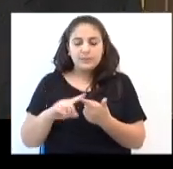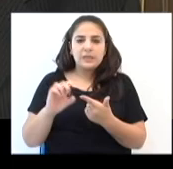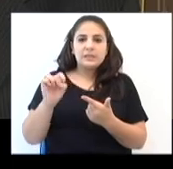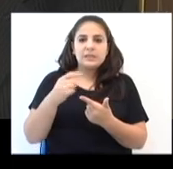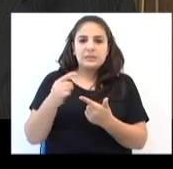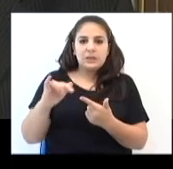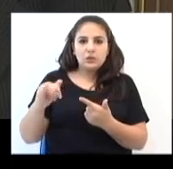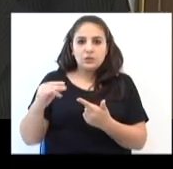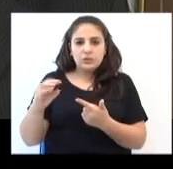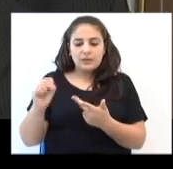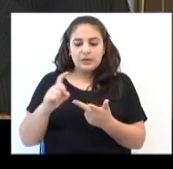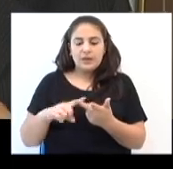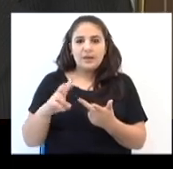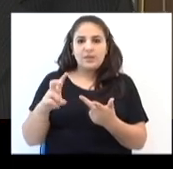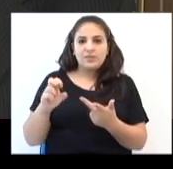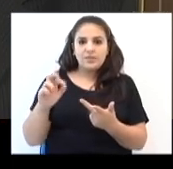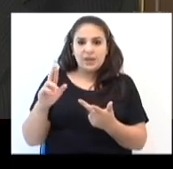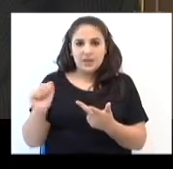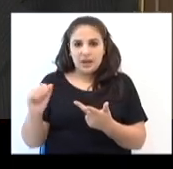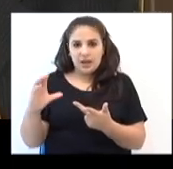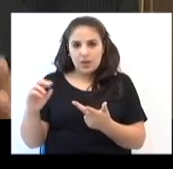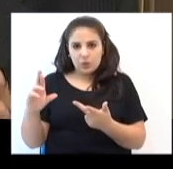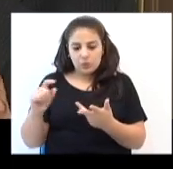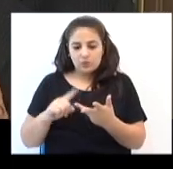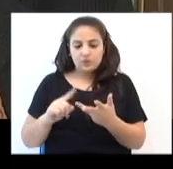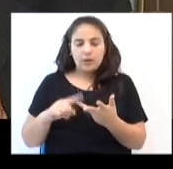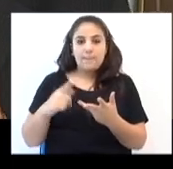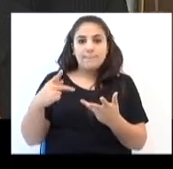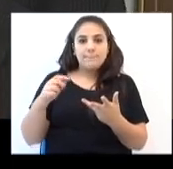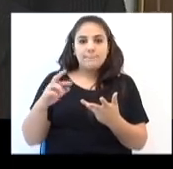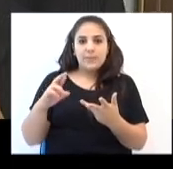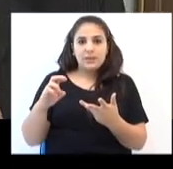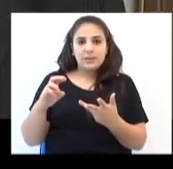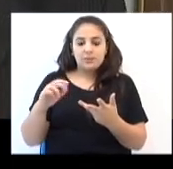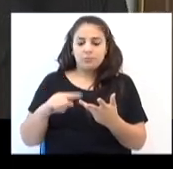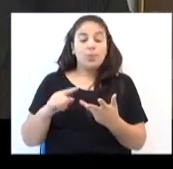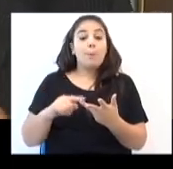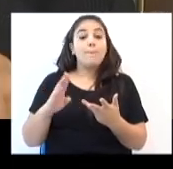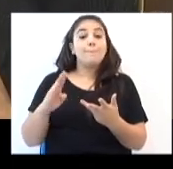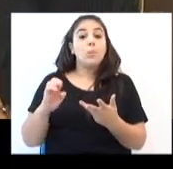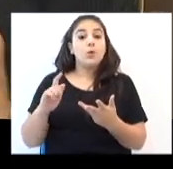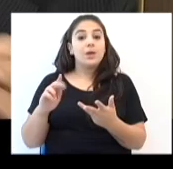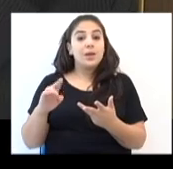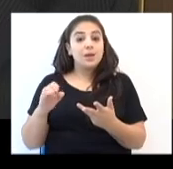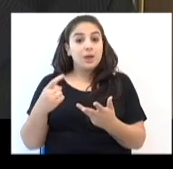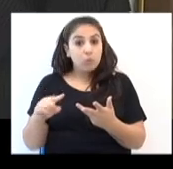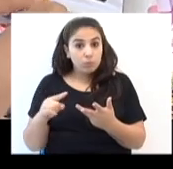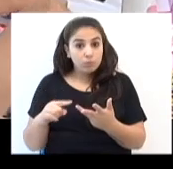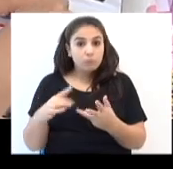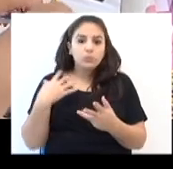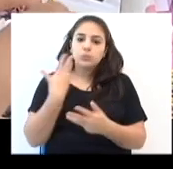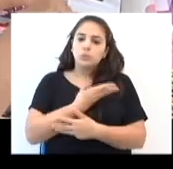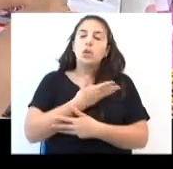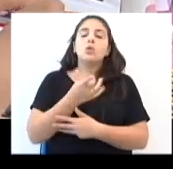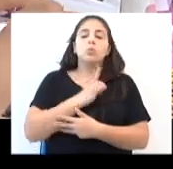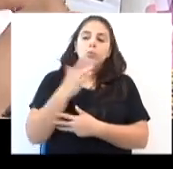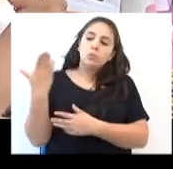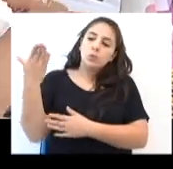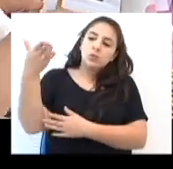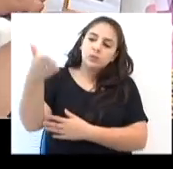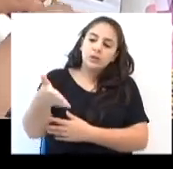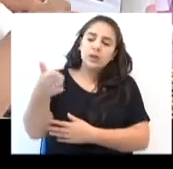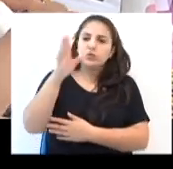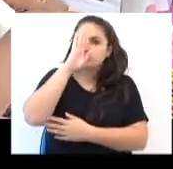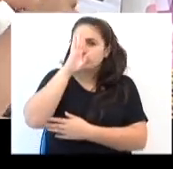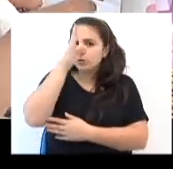e Petrópolis, são os grandes espaços que nós, Boqueirão, aliás, que nós temos, as pessoas podem ir até